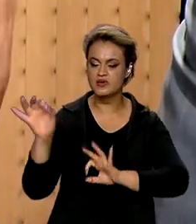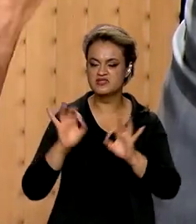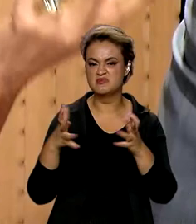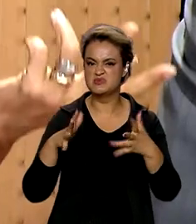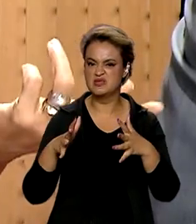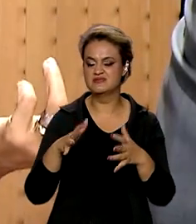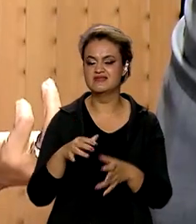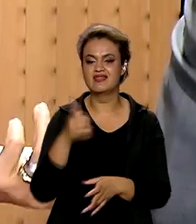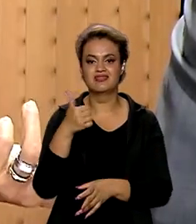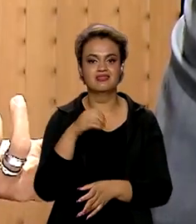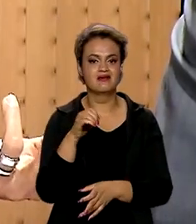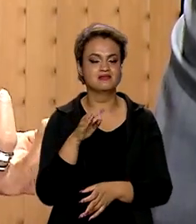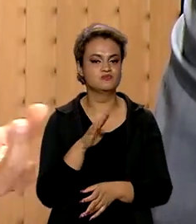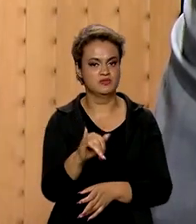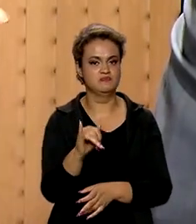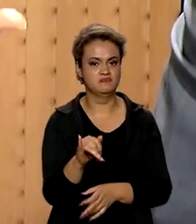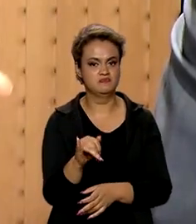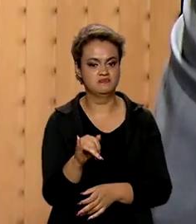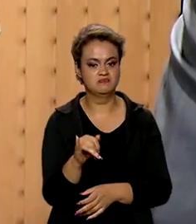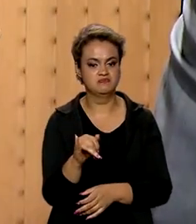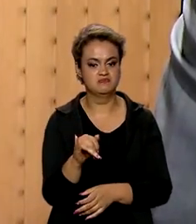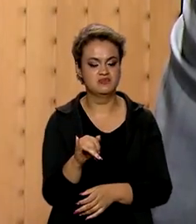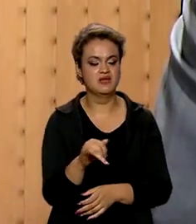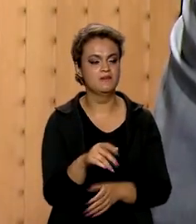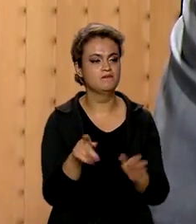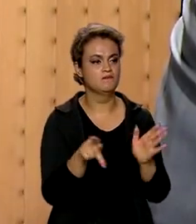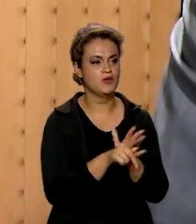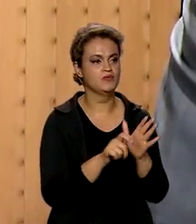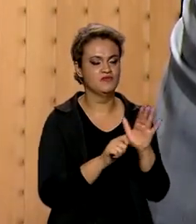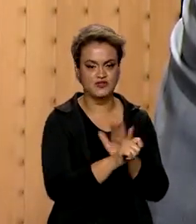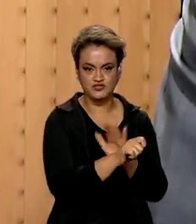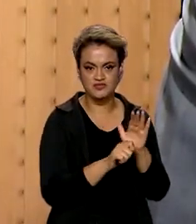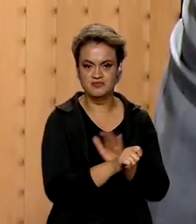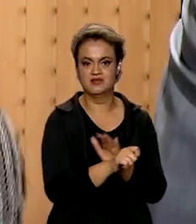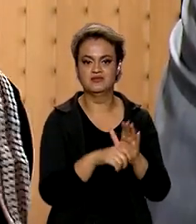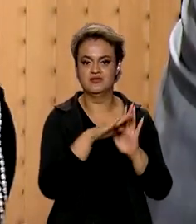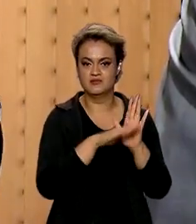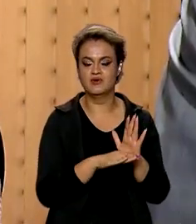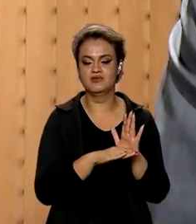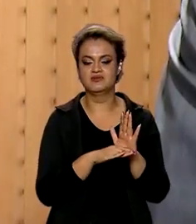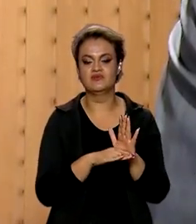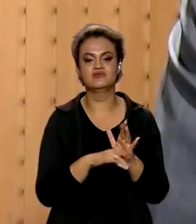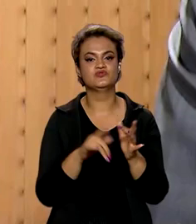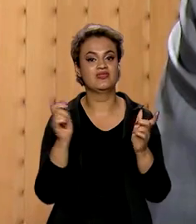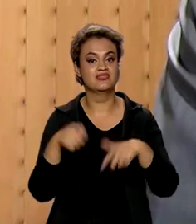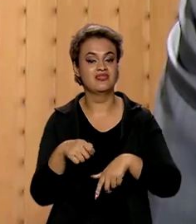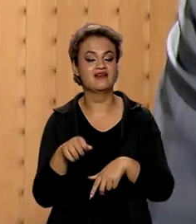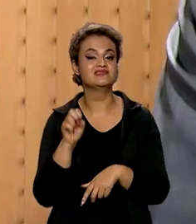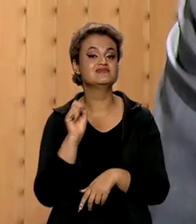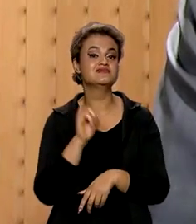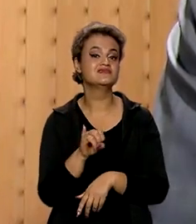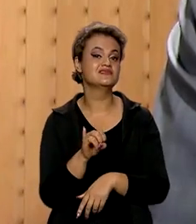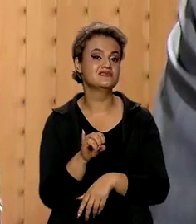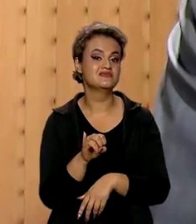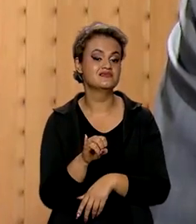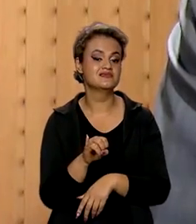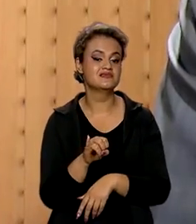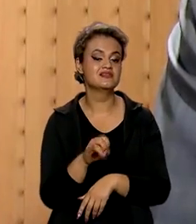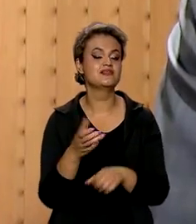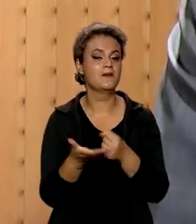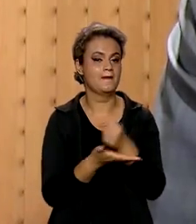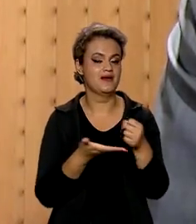torno de 10 bilhões para os investimentos dessa agenda, só é possível porque tem um